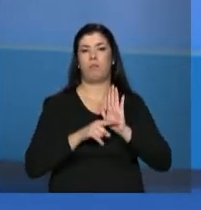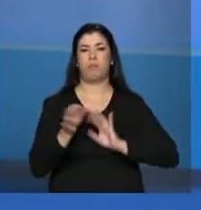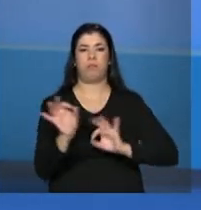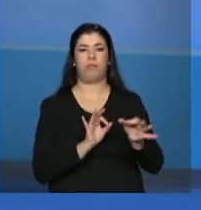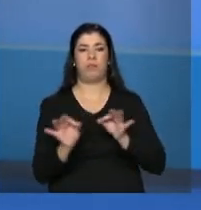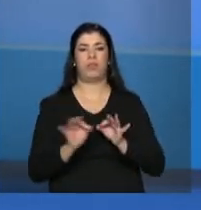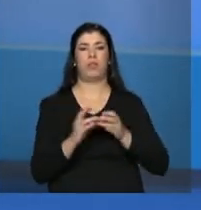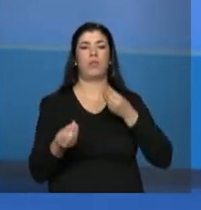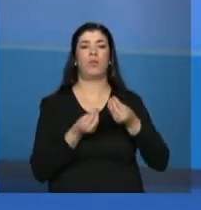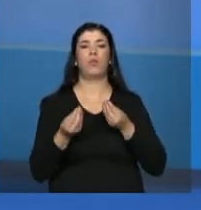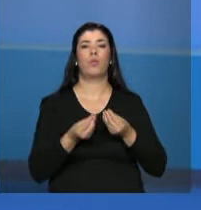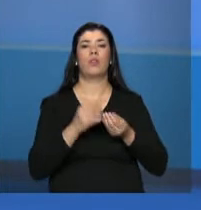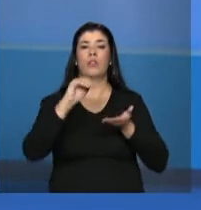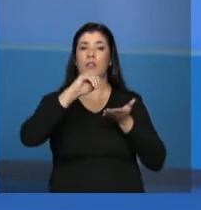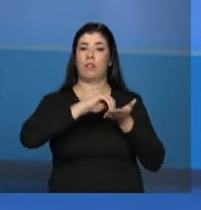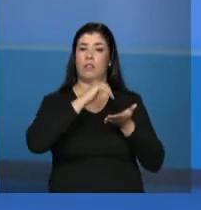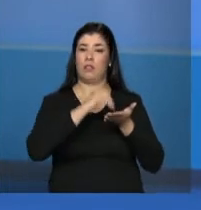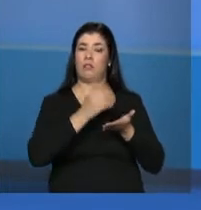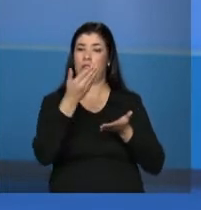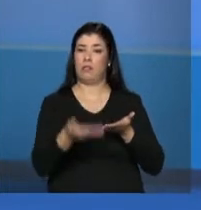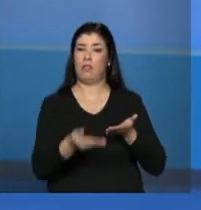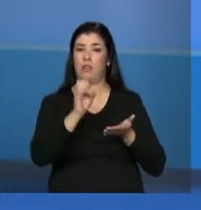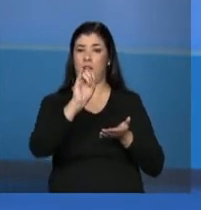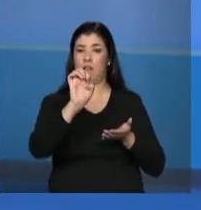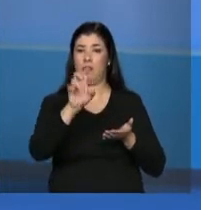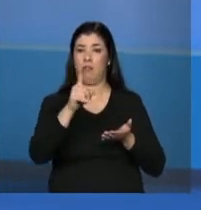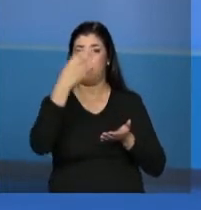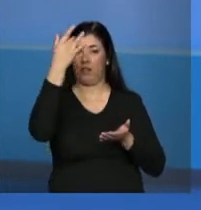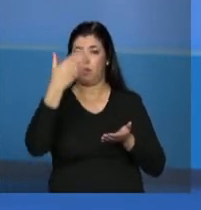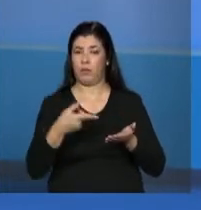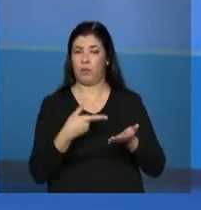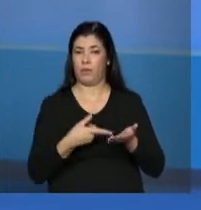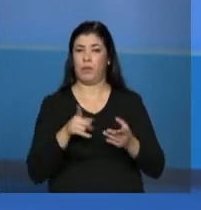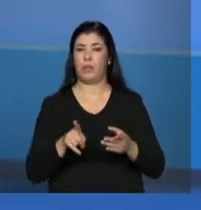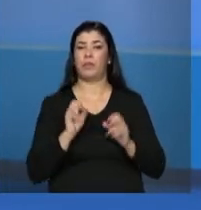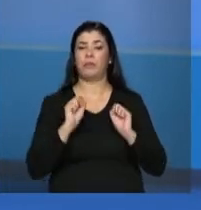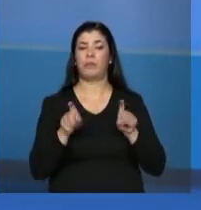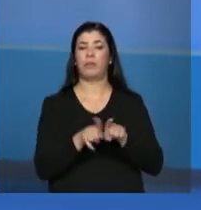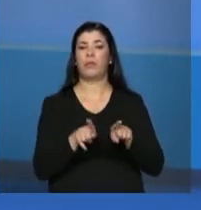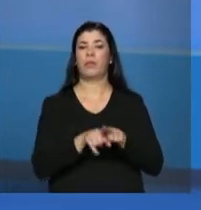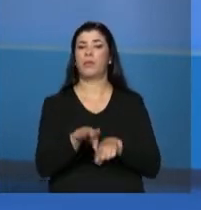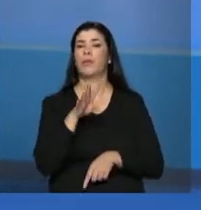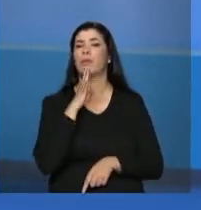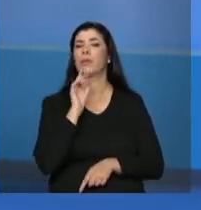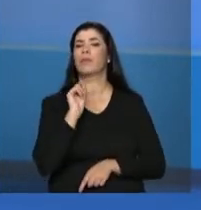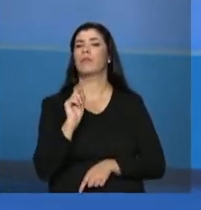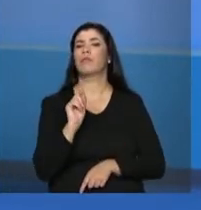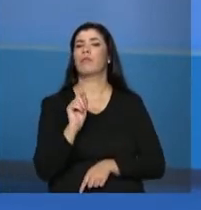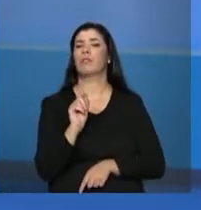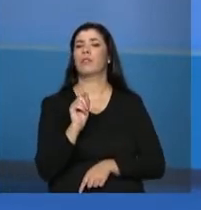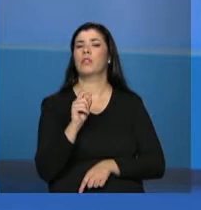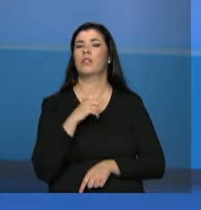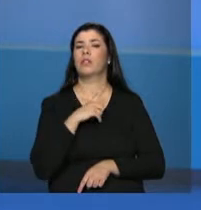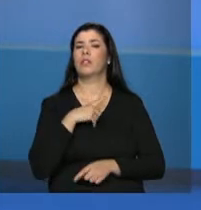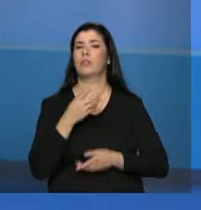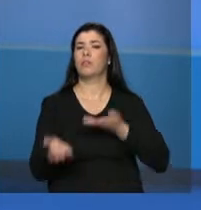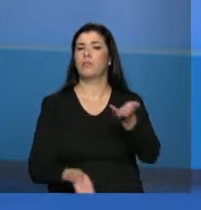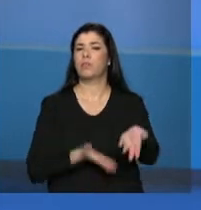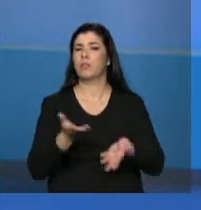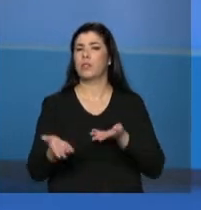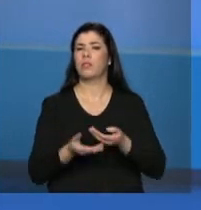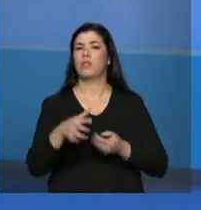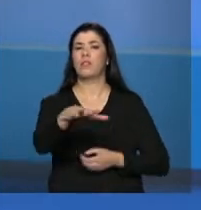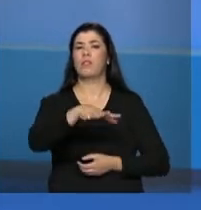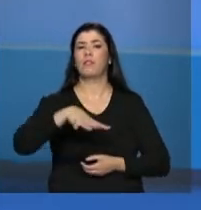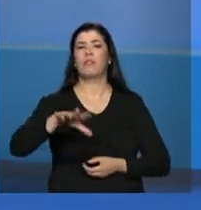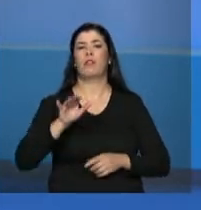exatamente isso que a Secretaria Eda bem apontou. Quer dizer, nós vamos poder conhecer o que está sendo prestado no campo